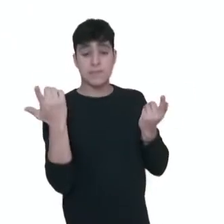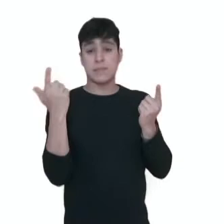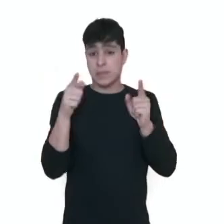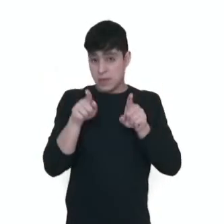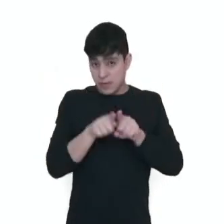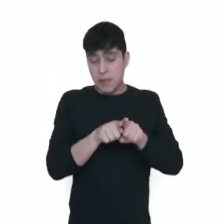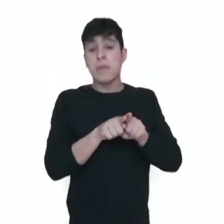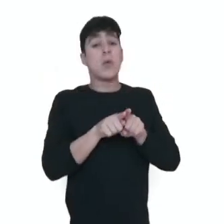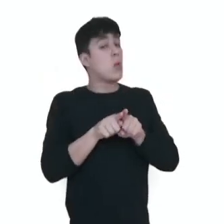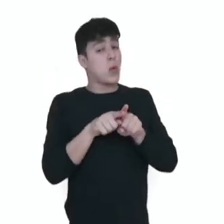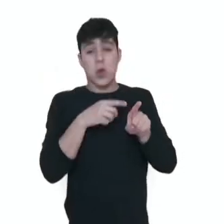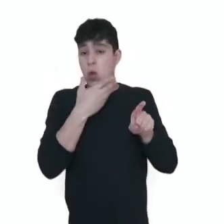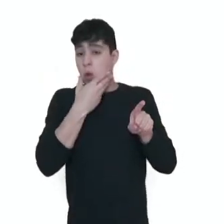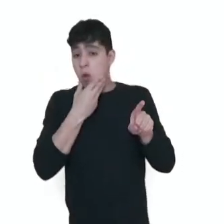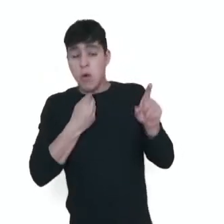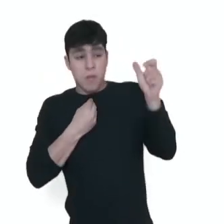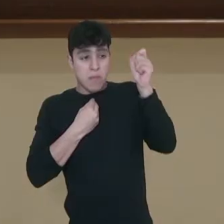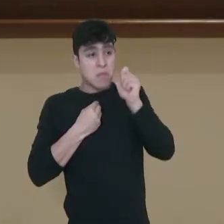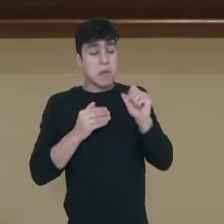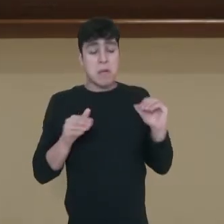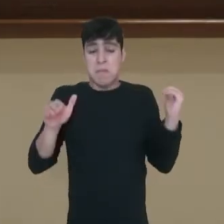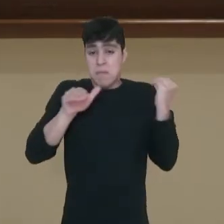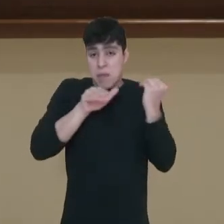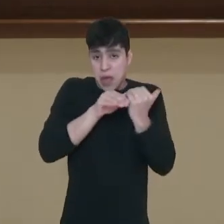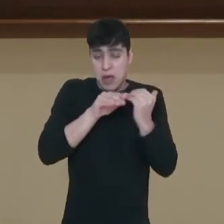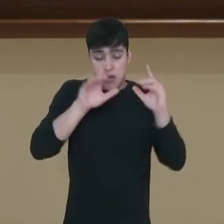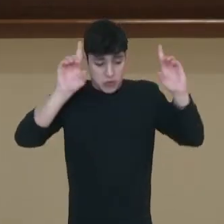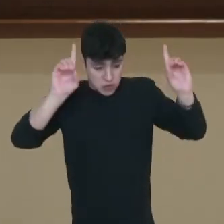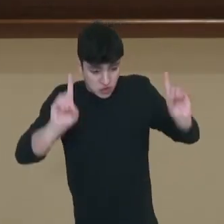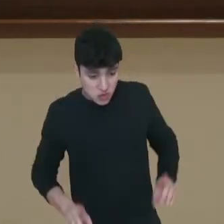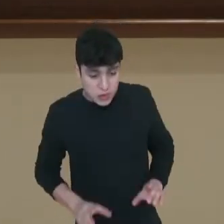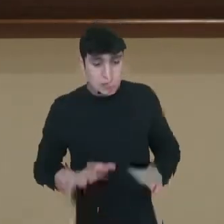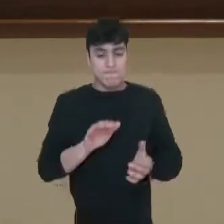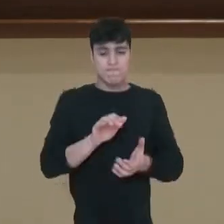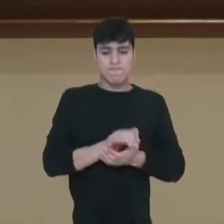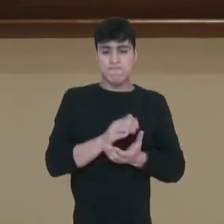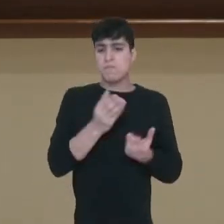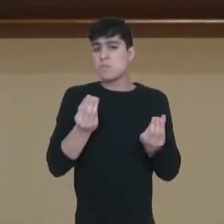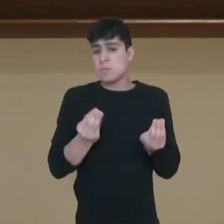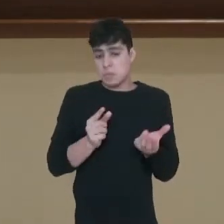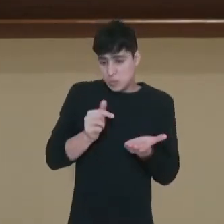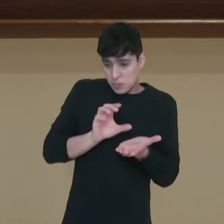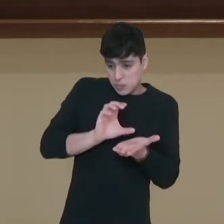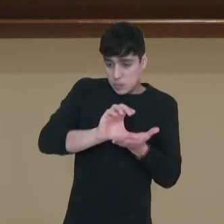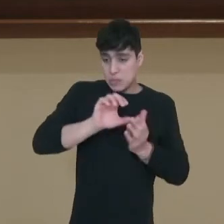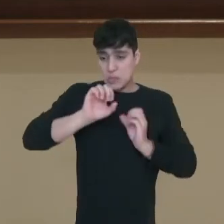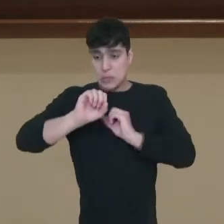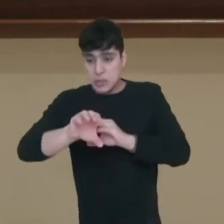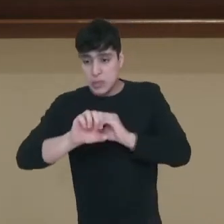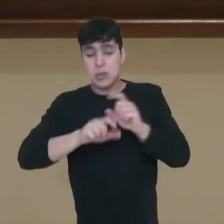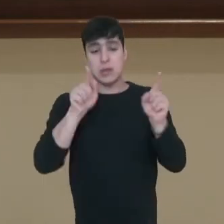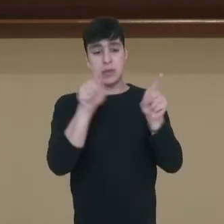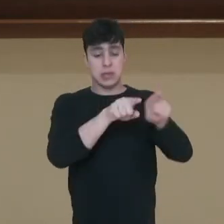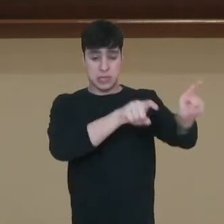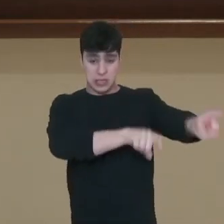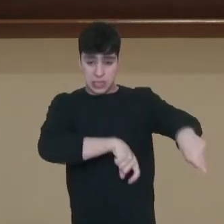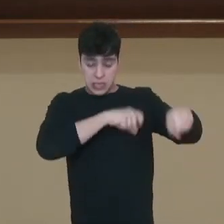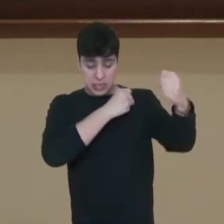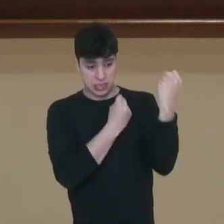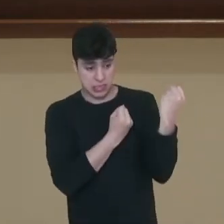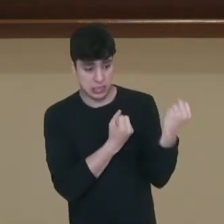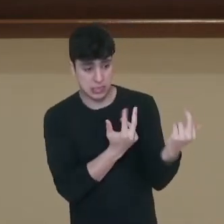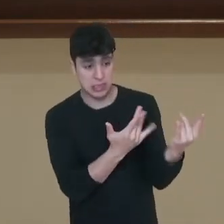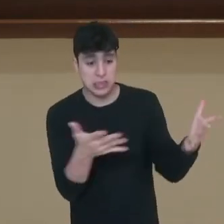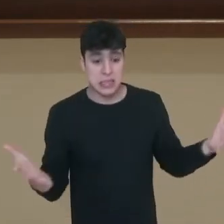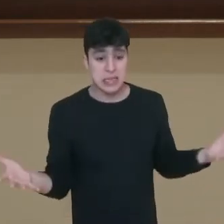acabar sendo igualitários, vão investir na educação popular e na industrialização. Eles tinham um plano de tornar a China uma